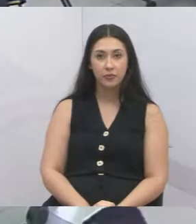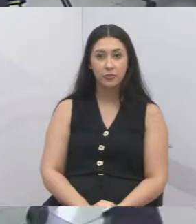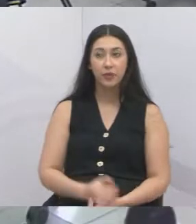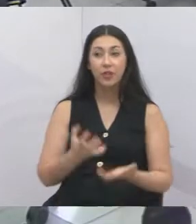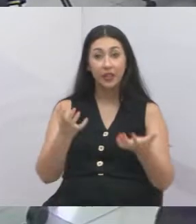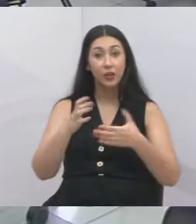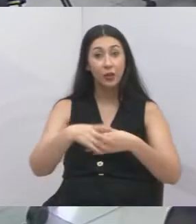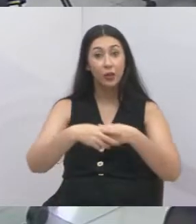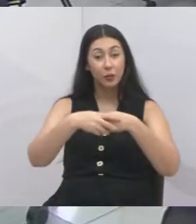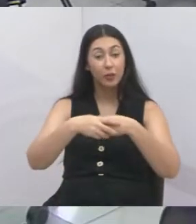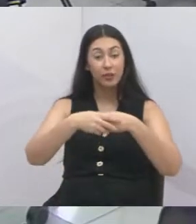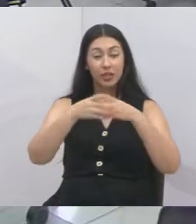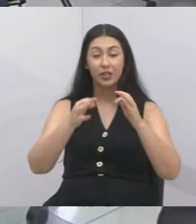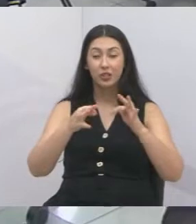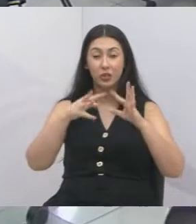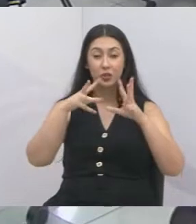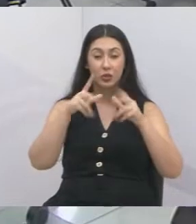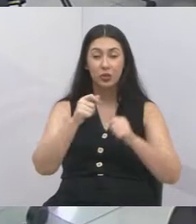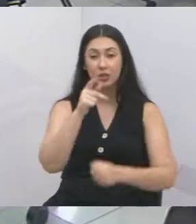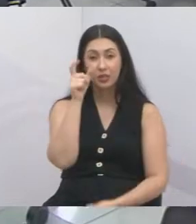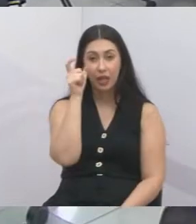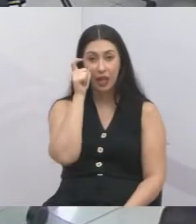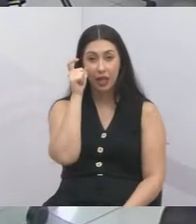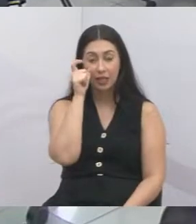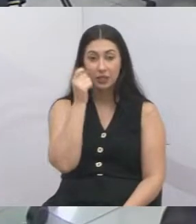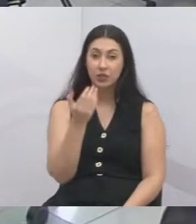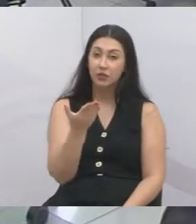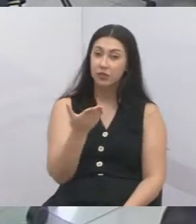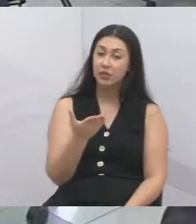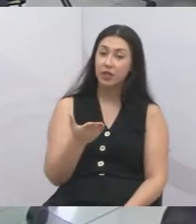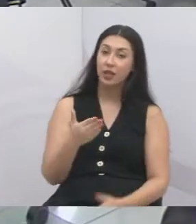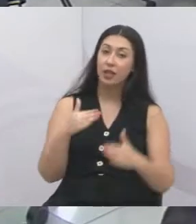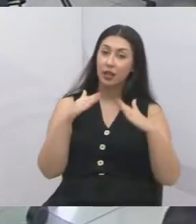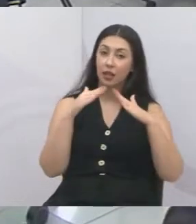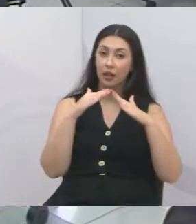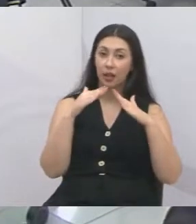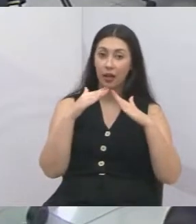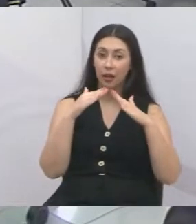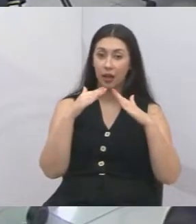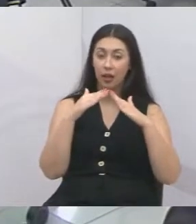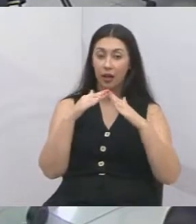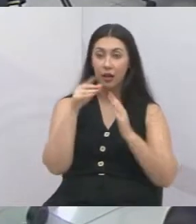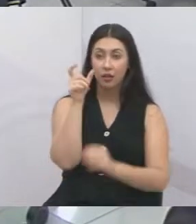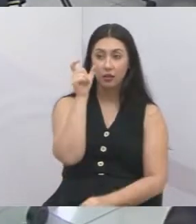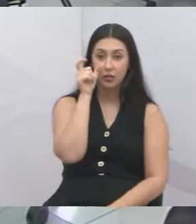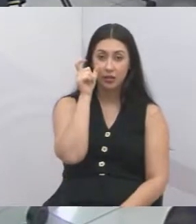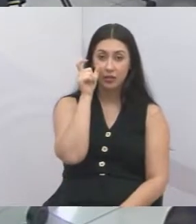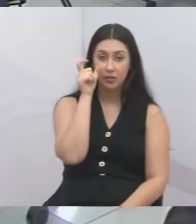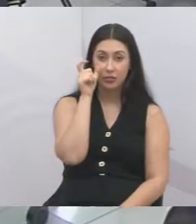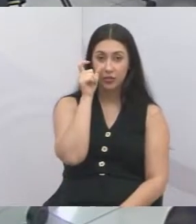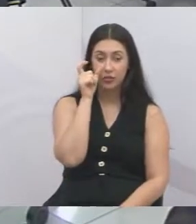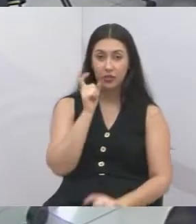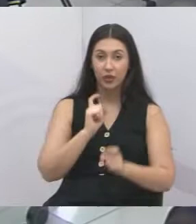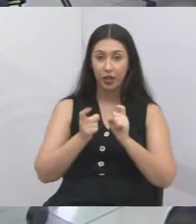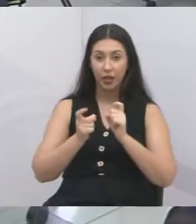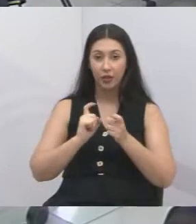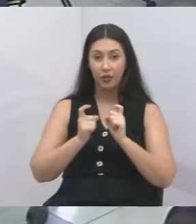Quero cumprimentar a todos que nos acompanham, você que está na sua casa, acompanhando a sessão de câmara.